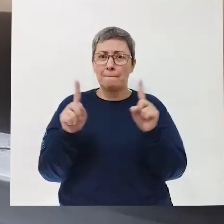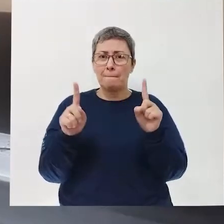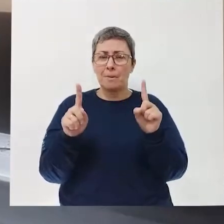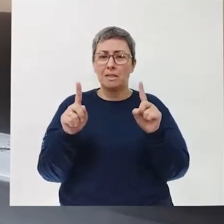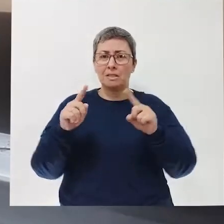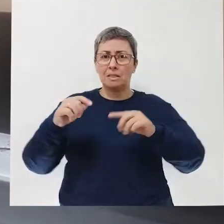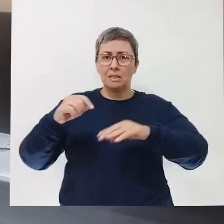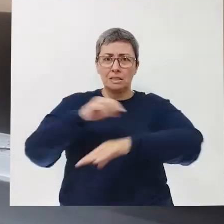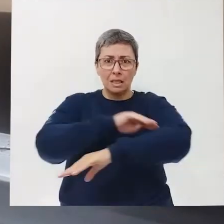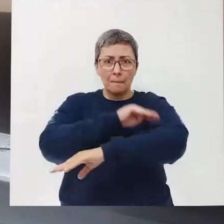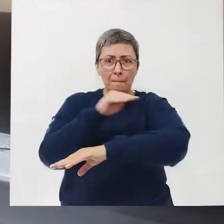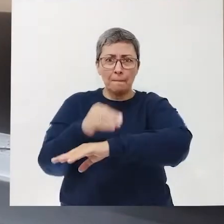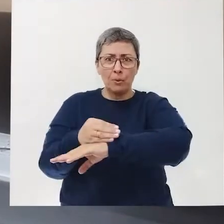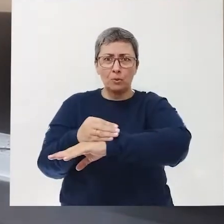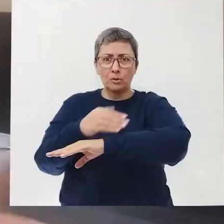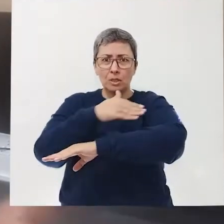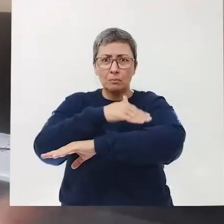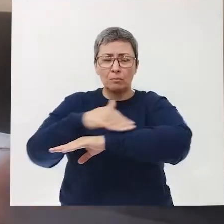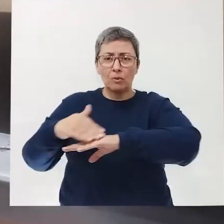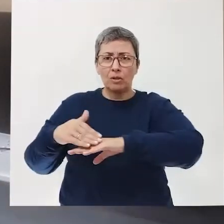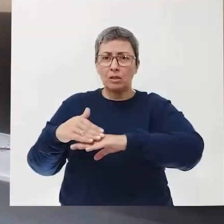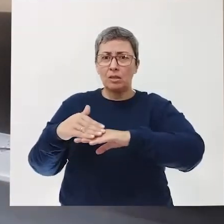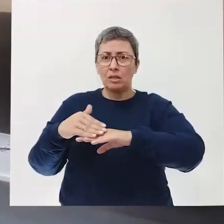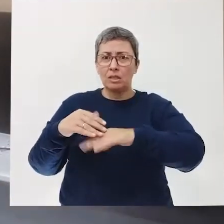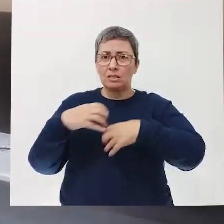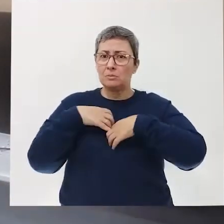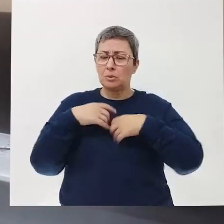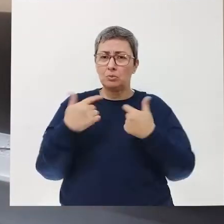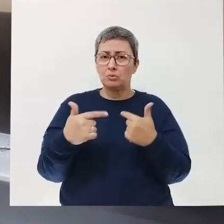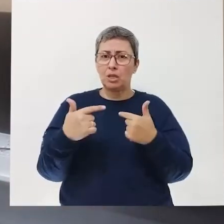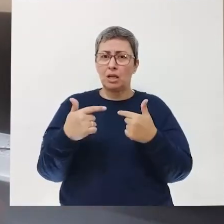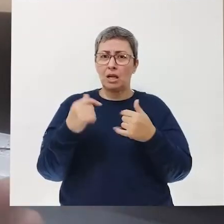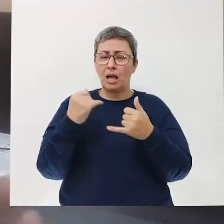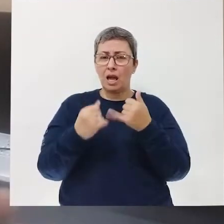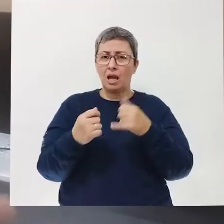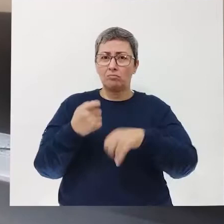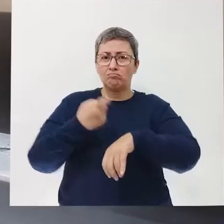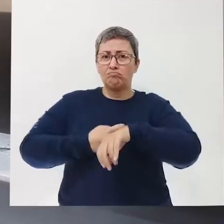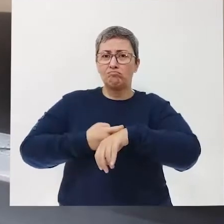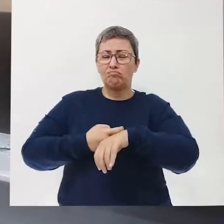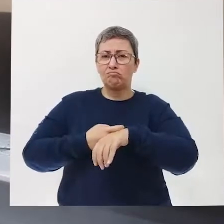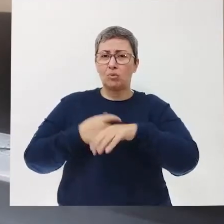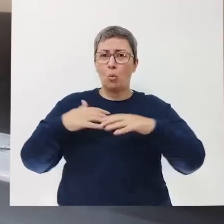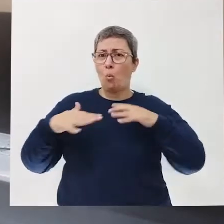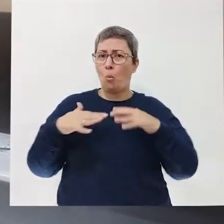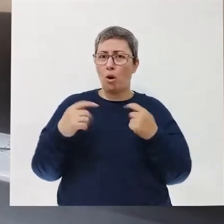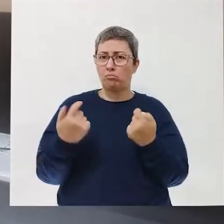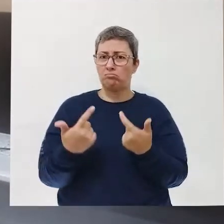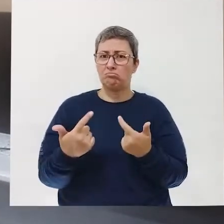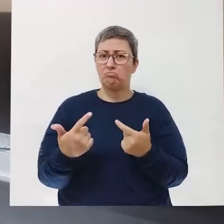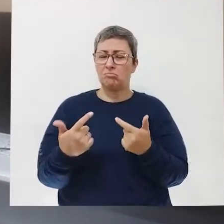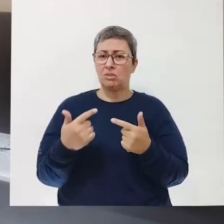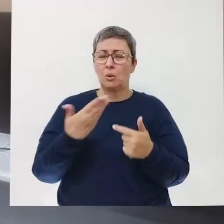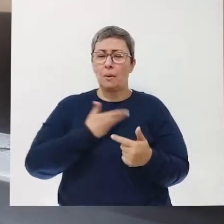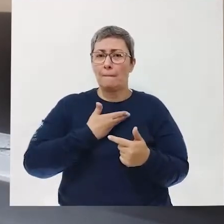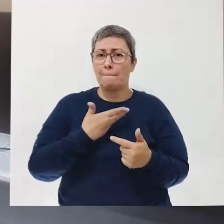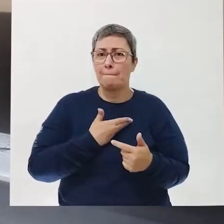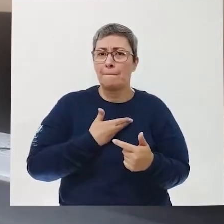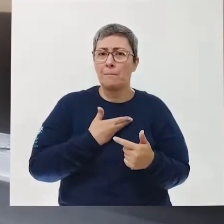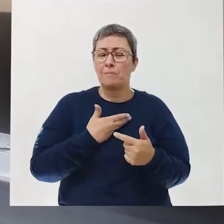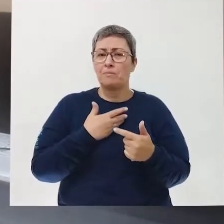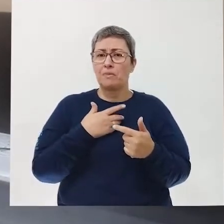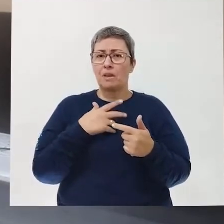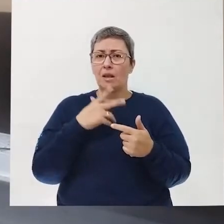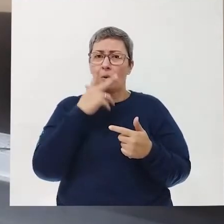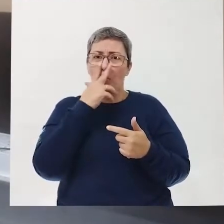a ponte, por exemplo, que estava em linhas retas, não tem sentimento, de concreto, então ela não se abalou, né? Aqueles amigos, né?